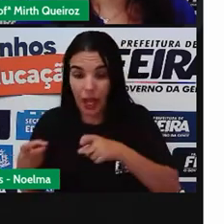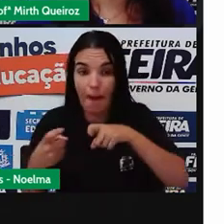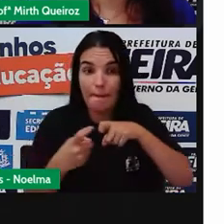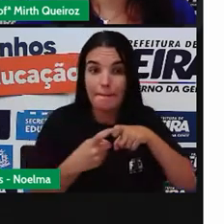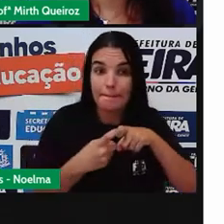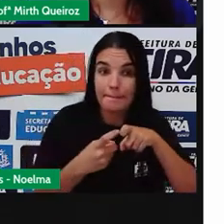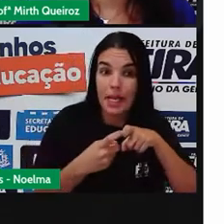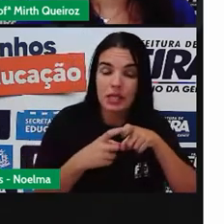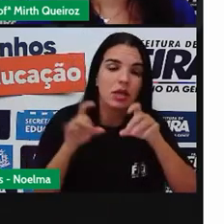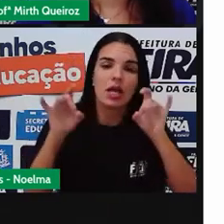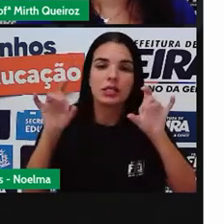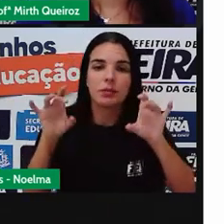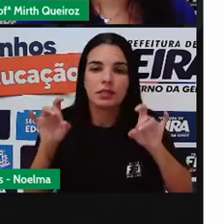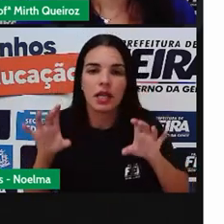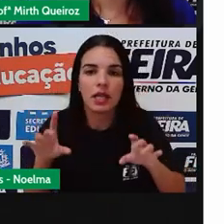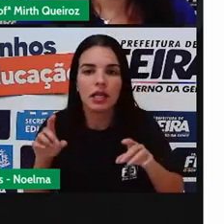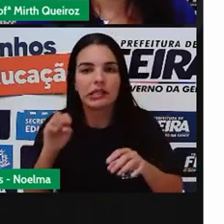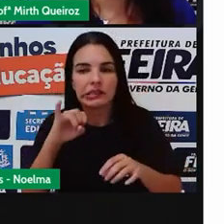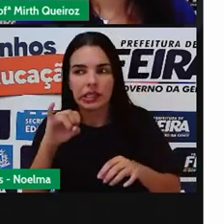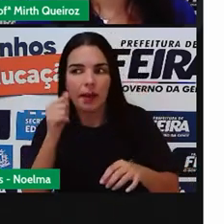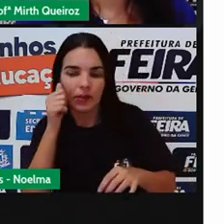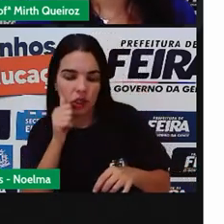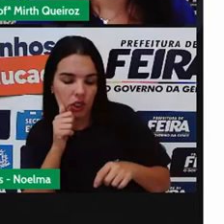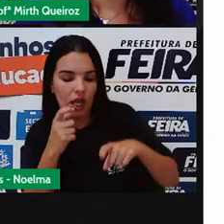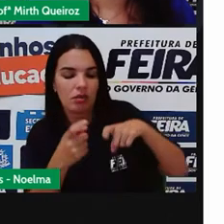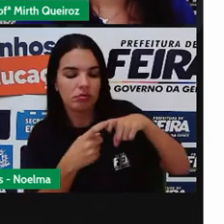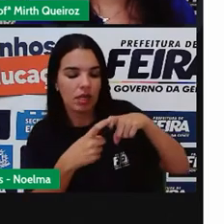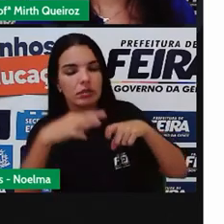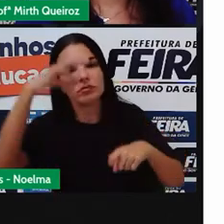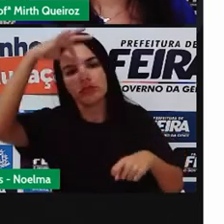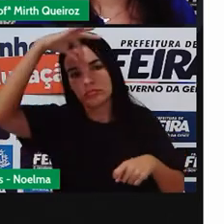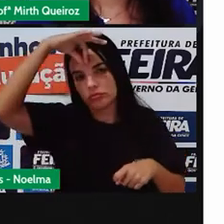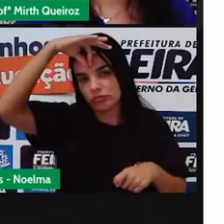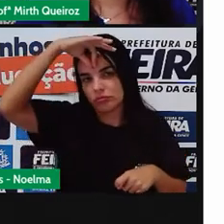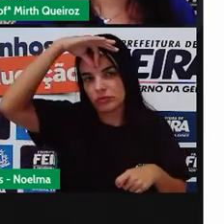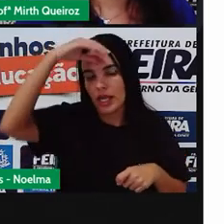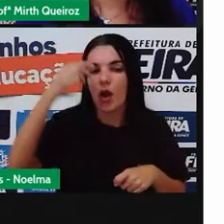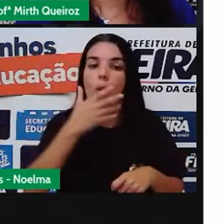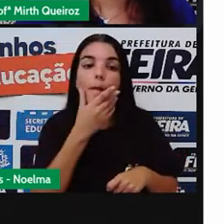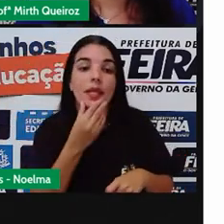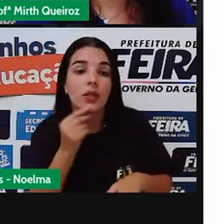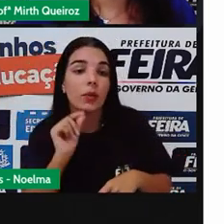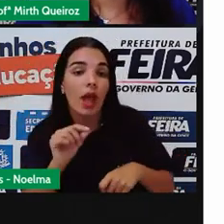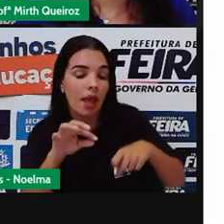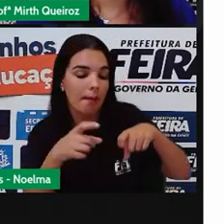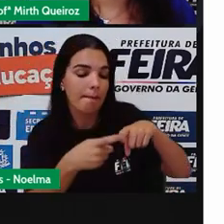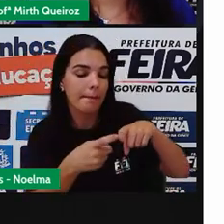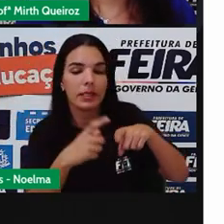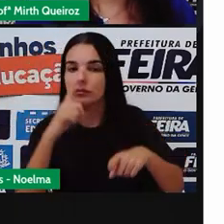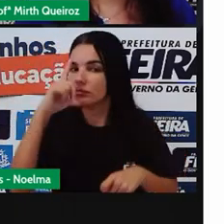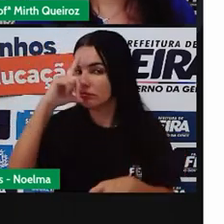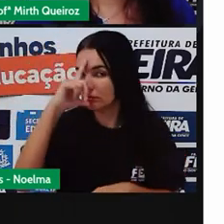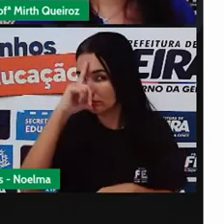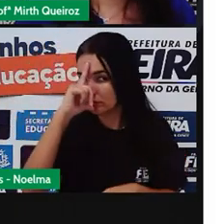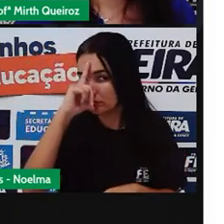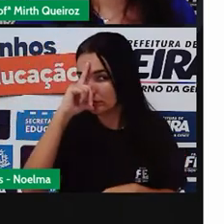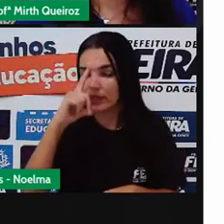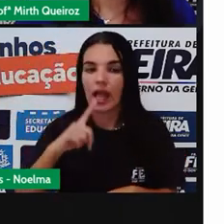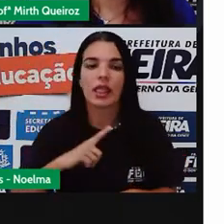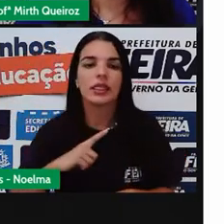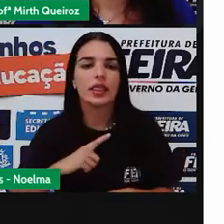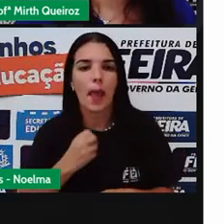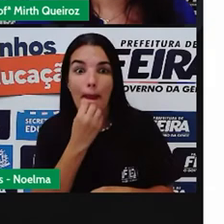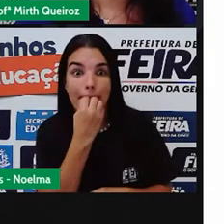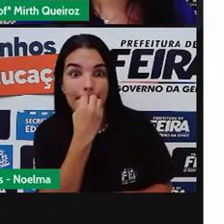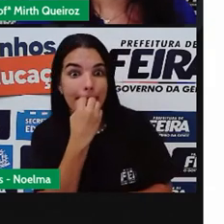causa de problemas, no caso das meninas, ginecologistas e no caso dos meninos, urologistas. Ter uma boa